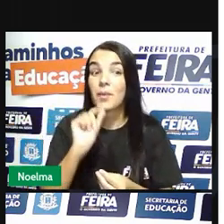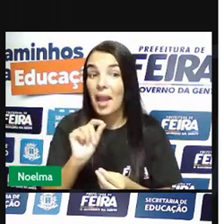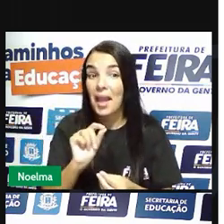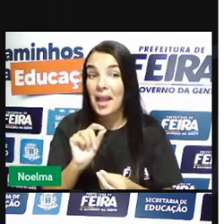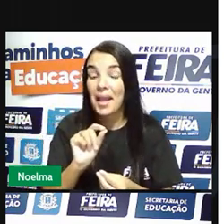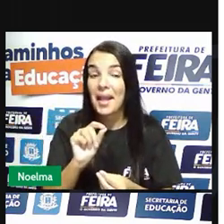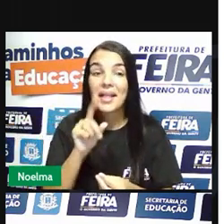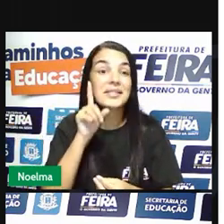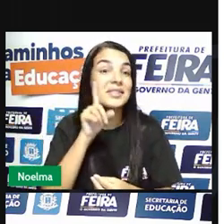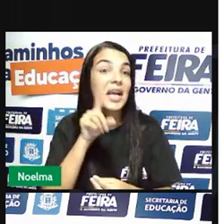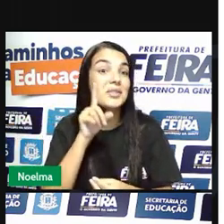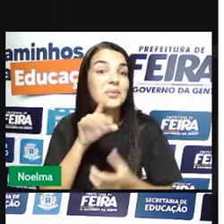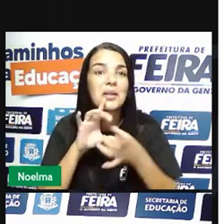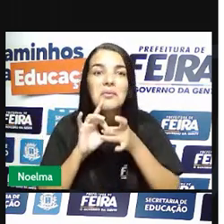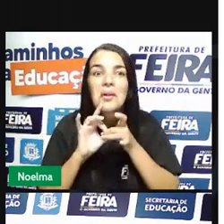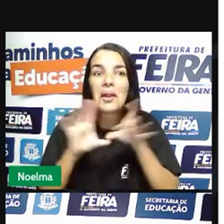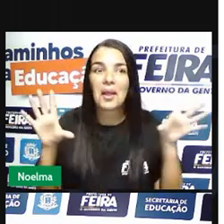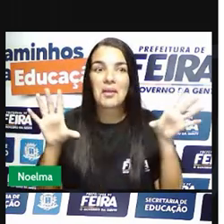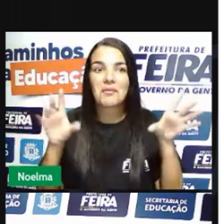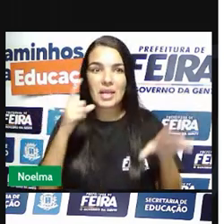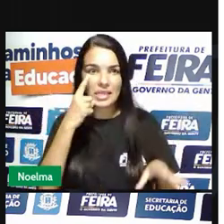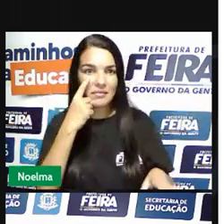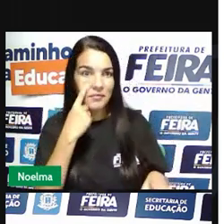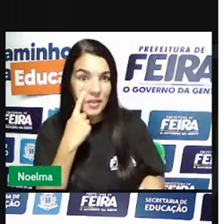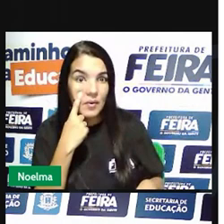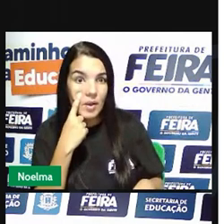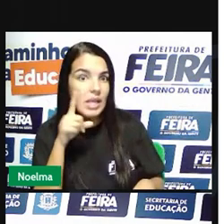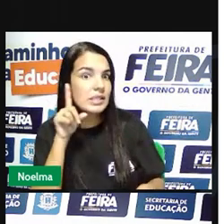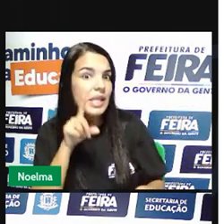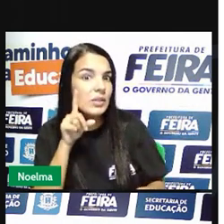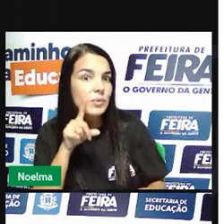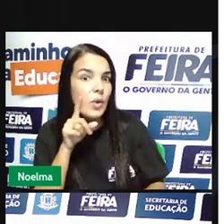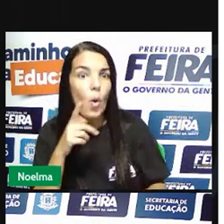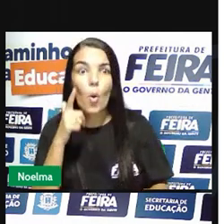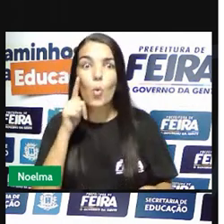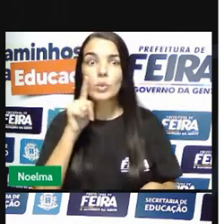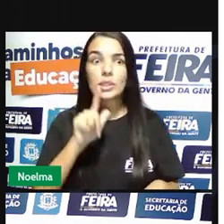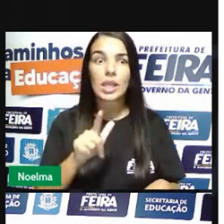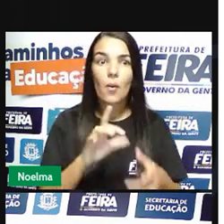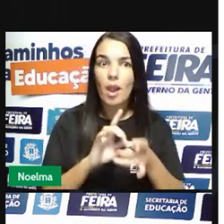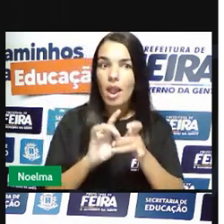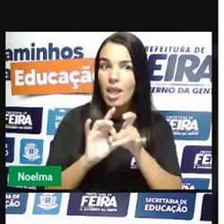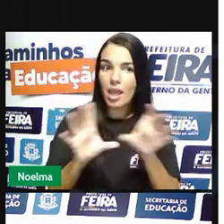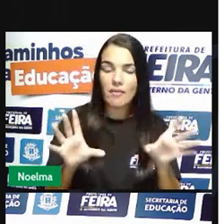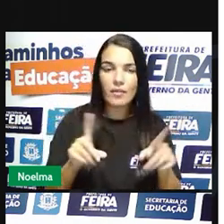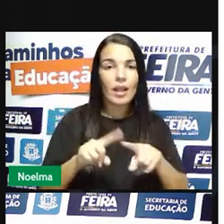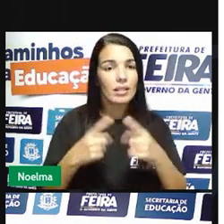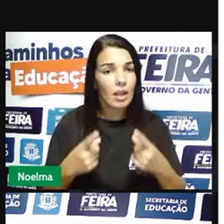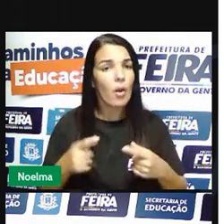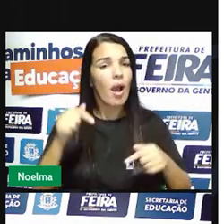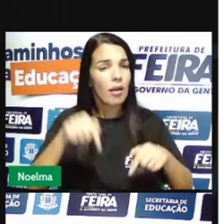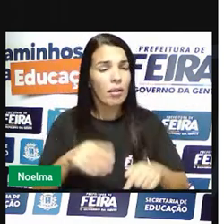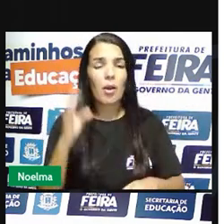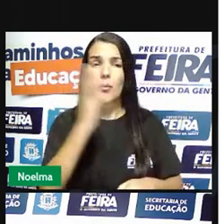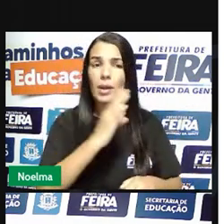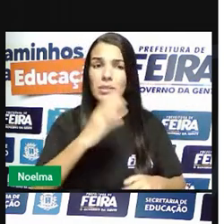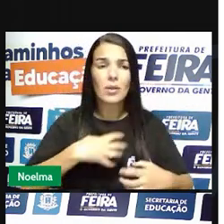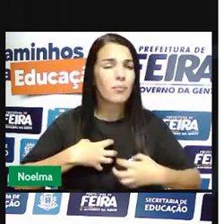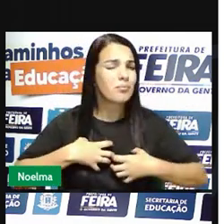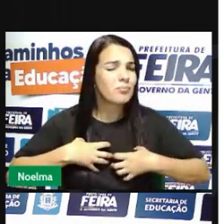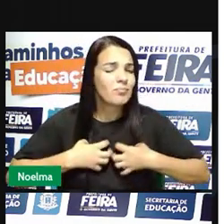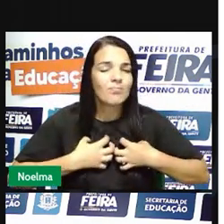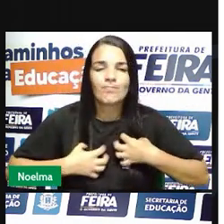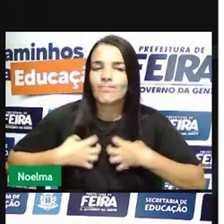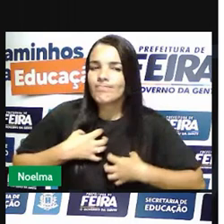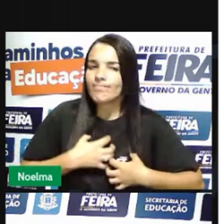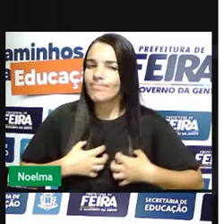Unidos. Eles viram que os Estados Unidos conseguiam ficar independente e eles ansiavam também isso para aqui no